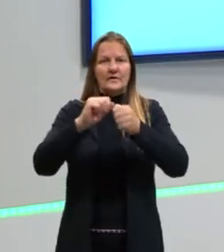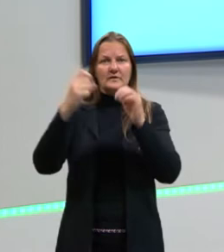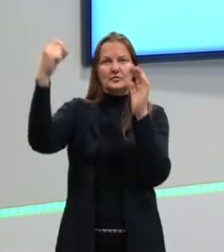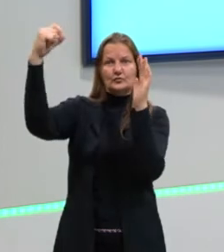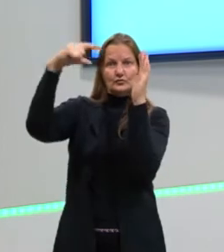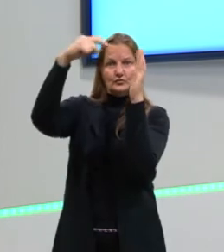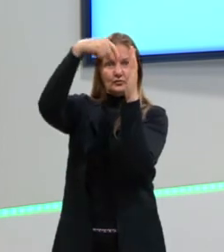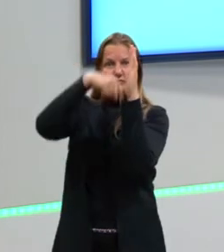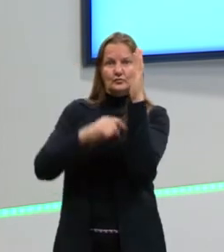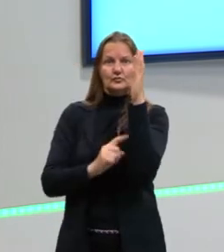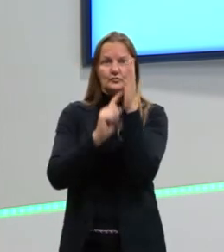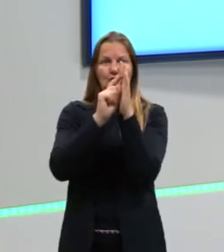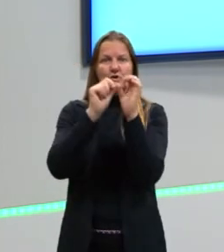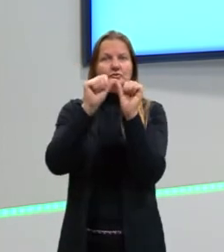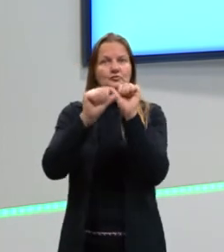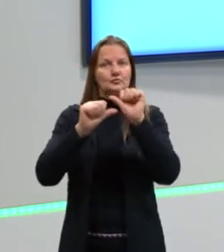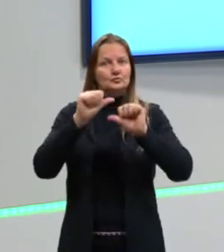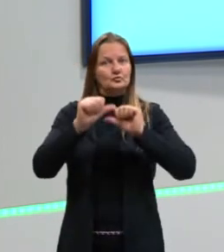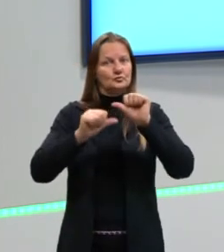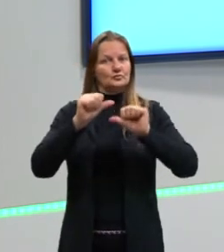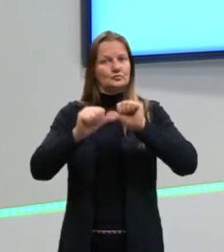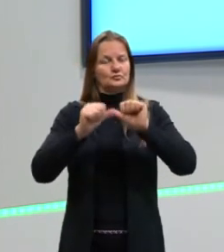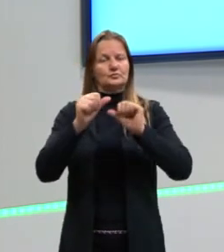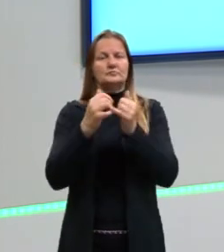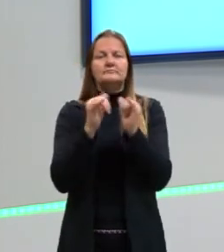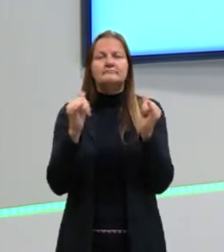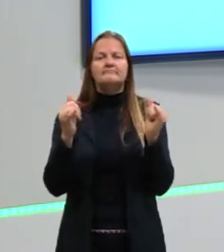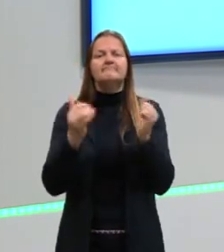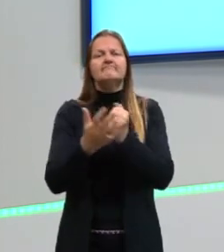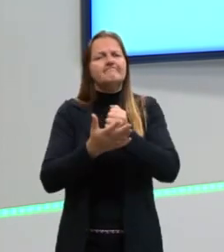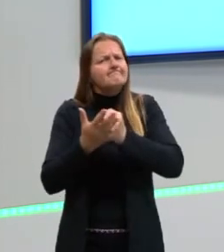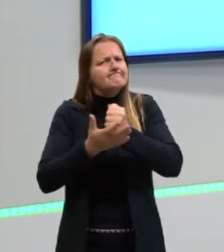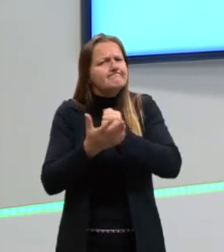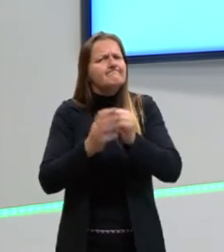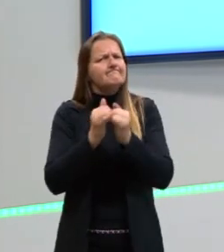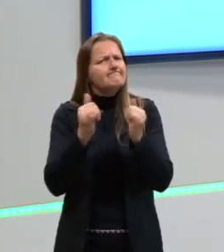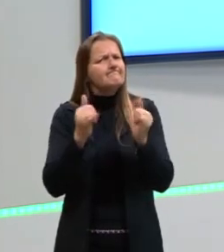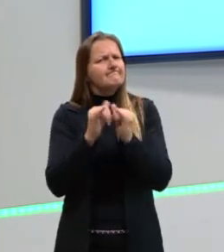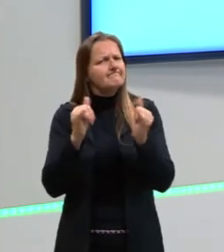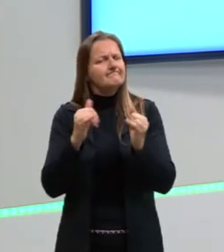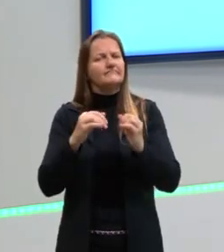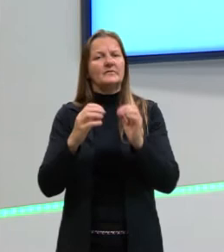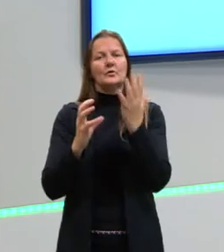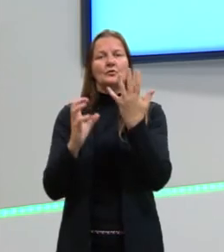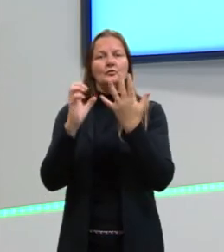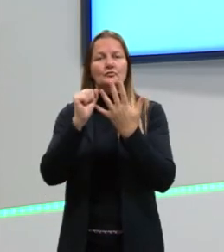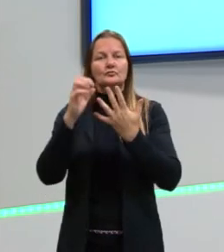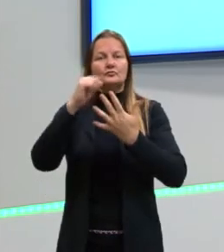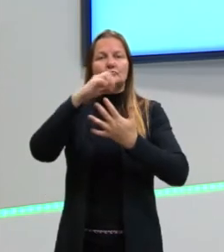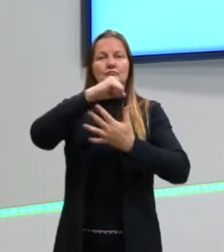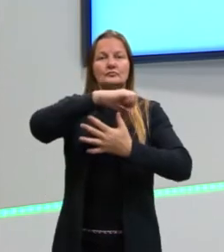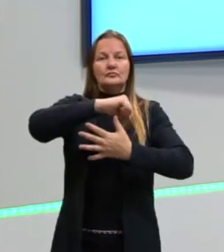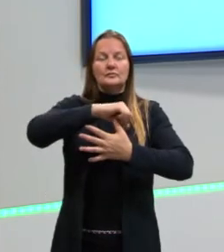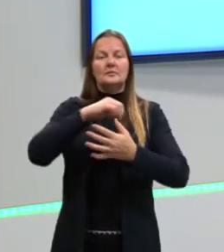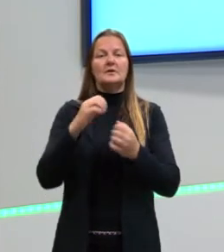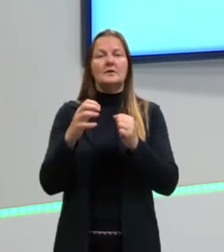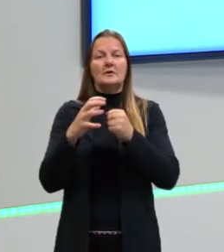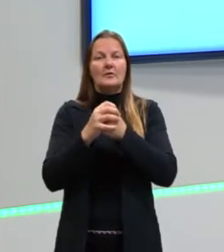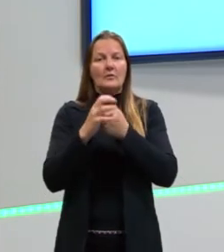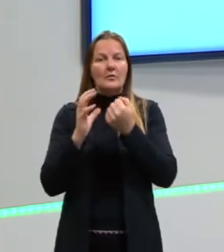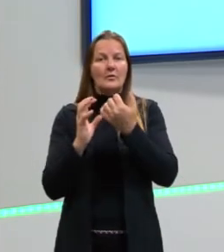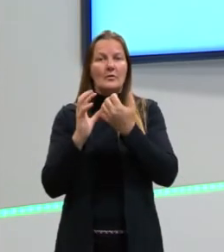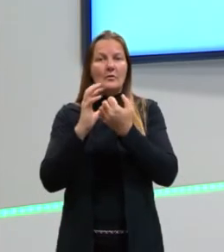eles vão gerar, então, a energia, a base da energia de toda a cadeia alimentar que tem, então, no